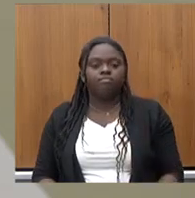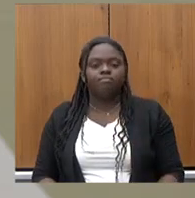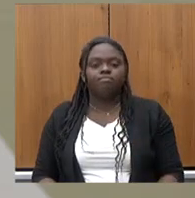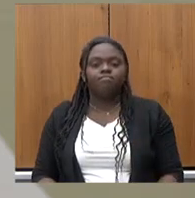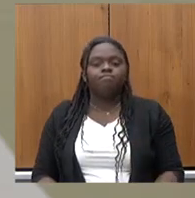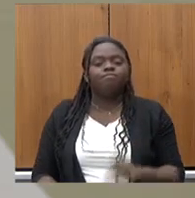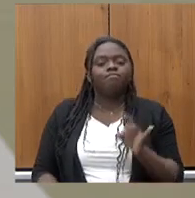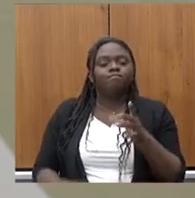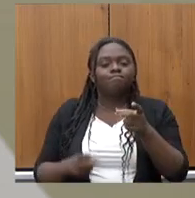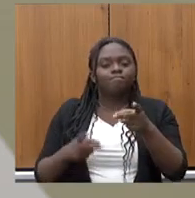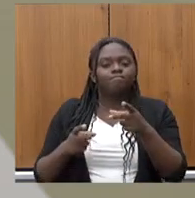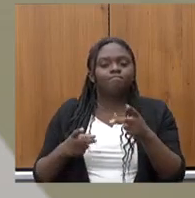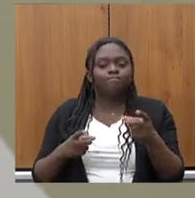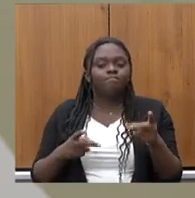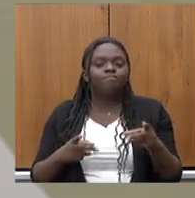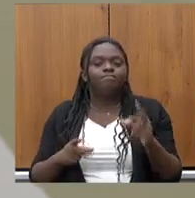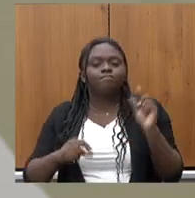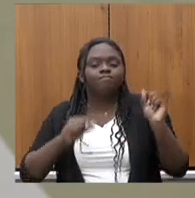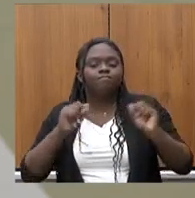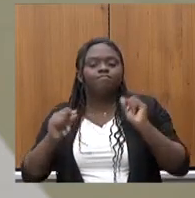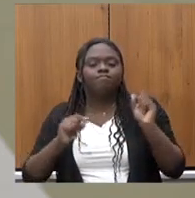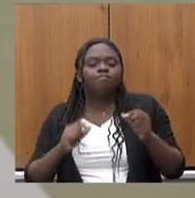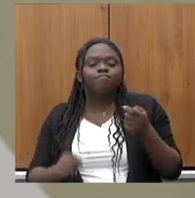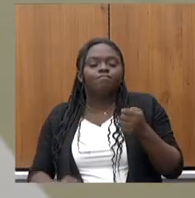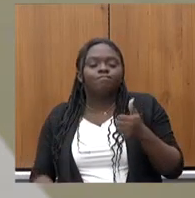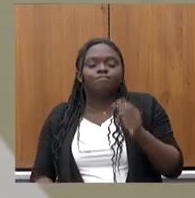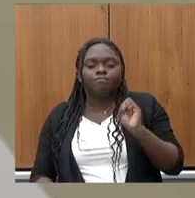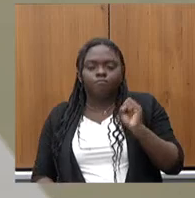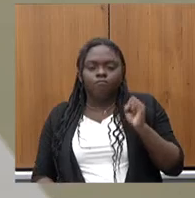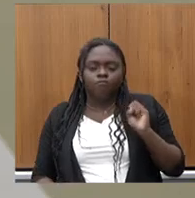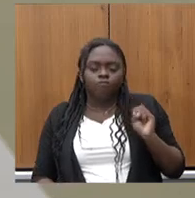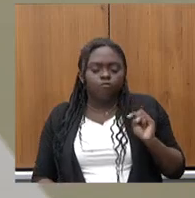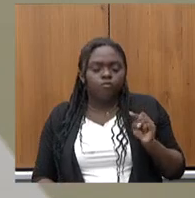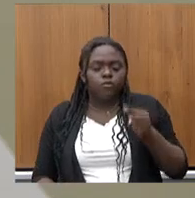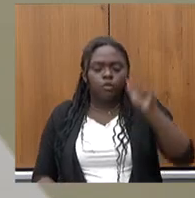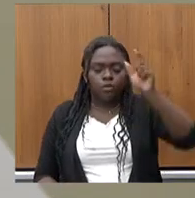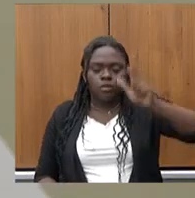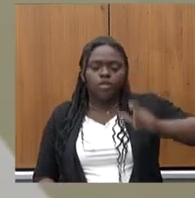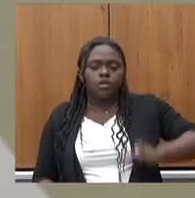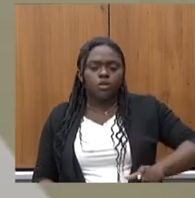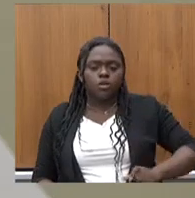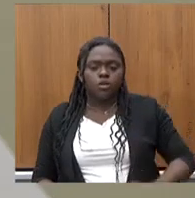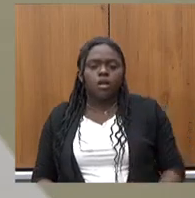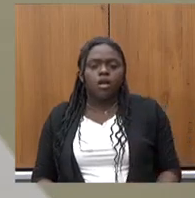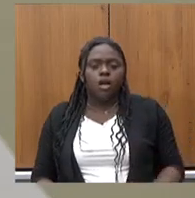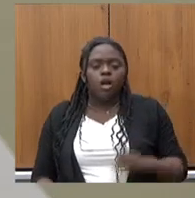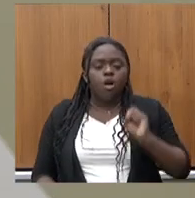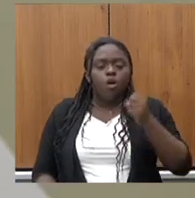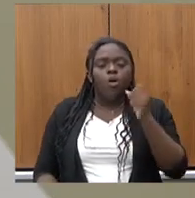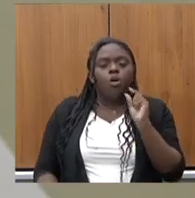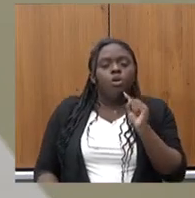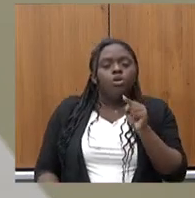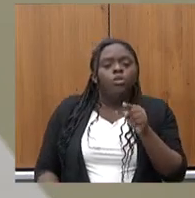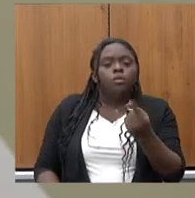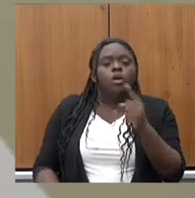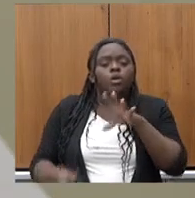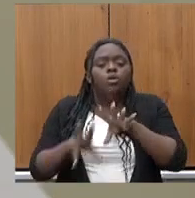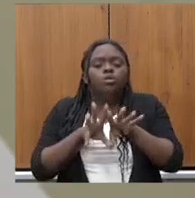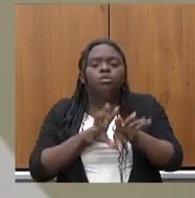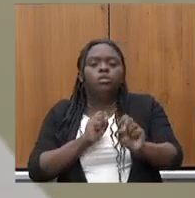comercialização para quase oito mil artesãos. Oito mil artesãos, formadores de opinião,